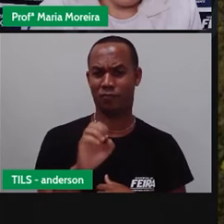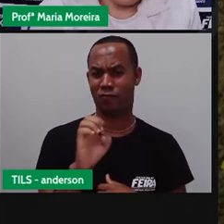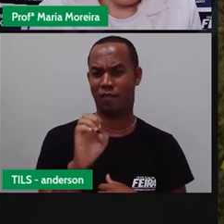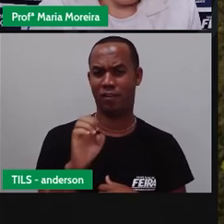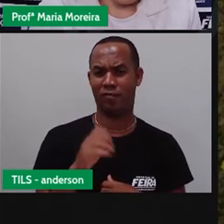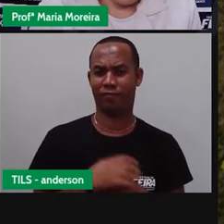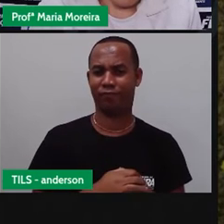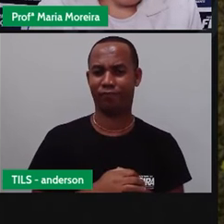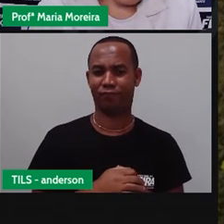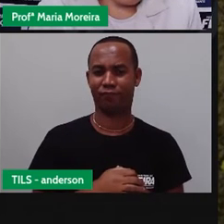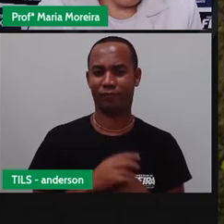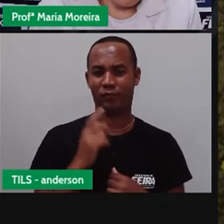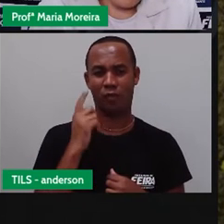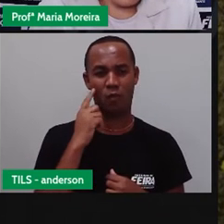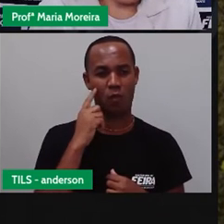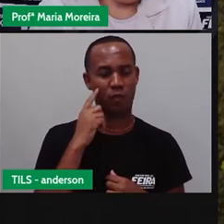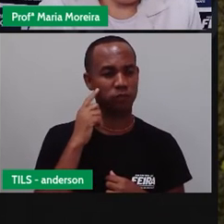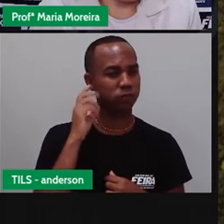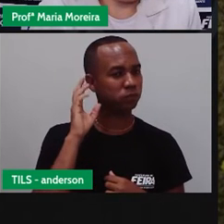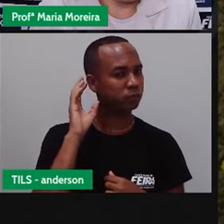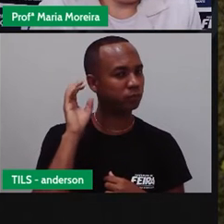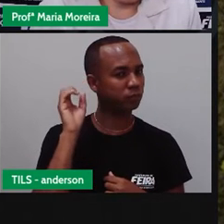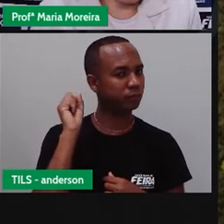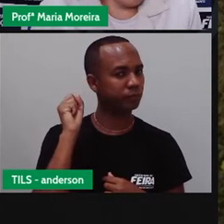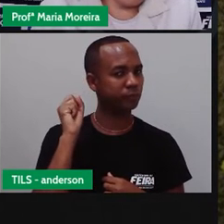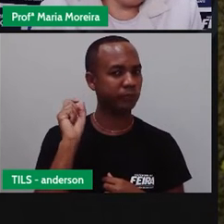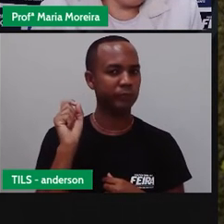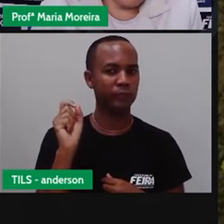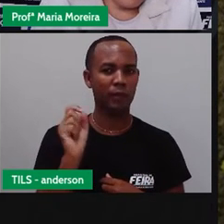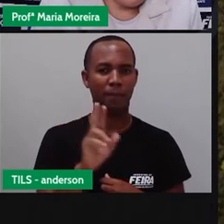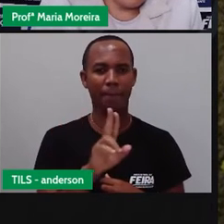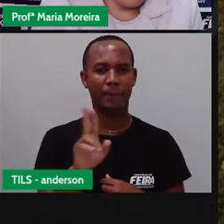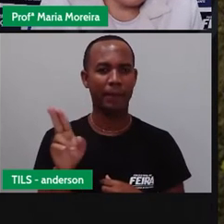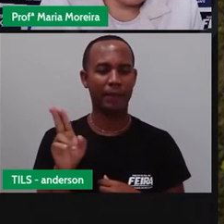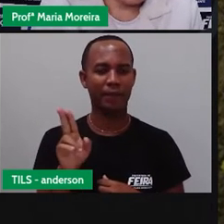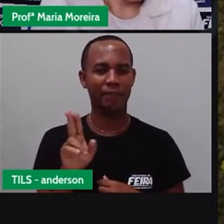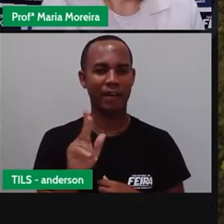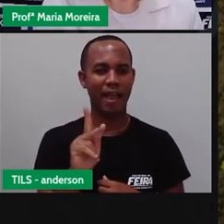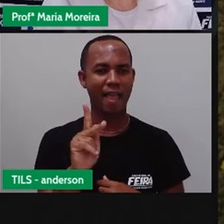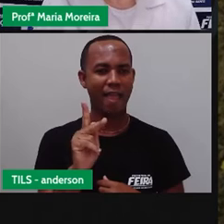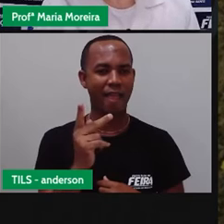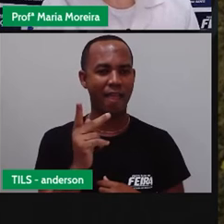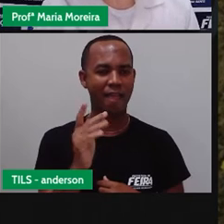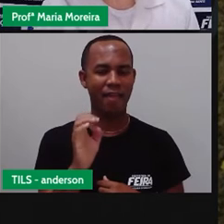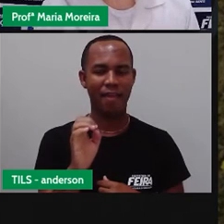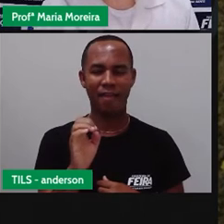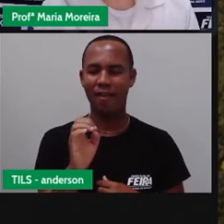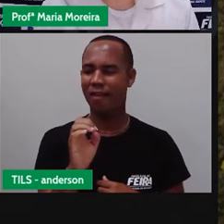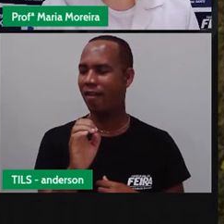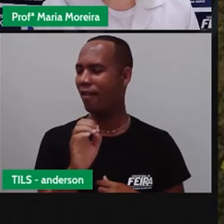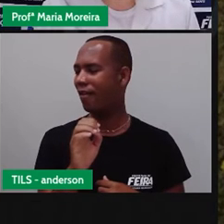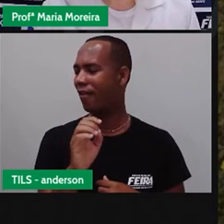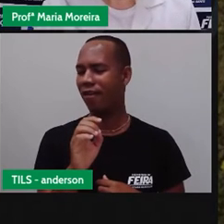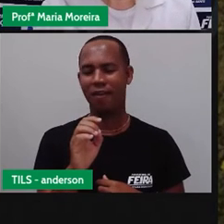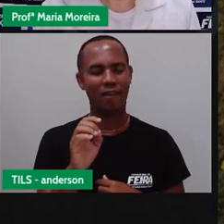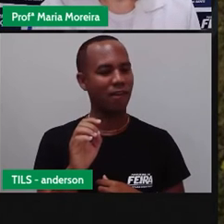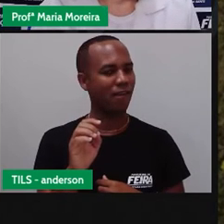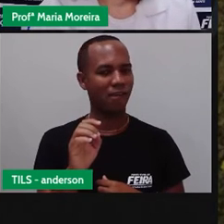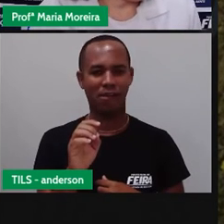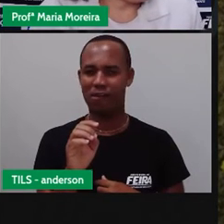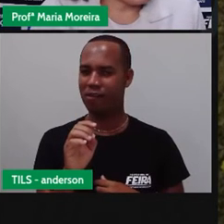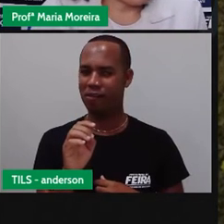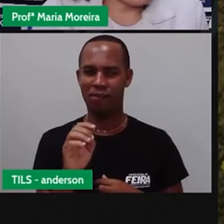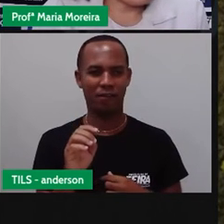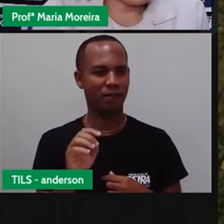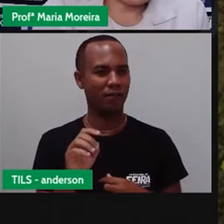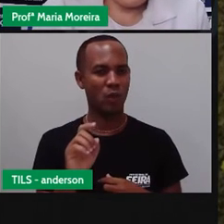E! Olha o som! Helicóptero! É, não tem outra letra antes! Será, Anderson, que começa com E? Ou será que